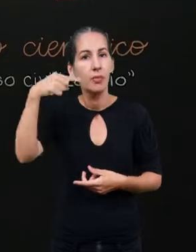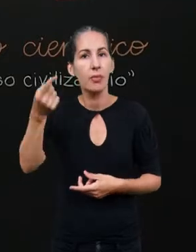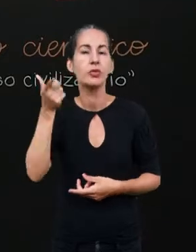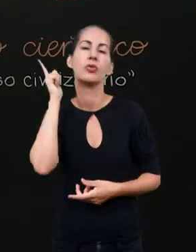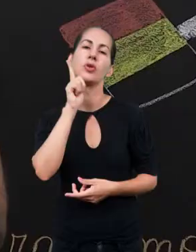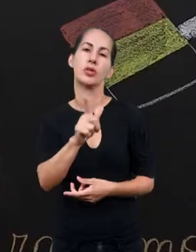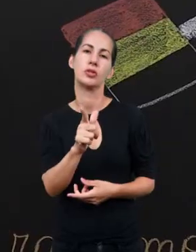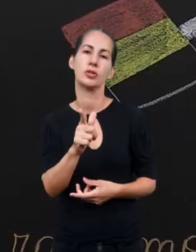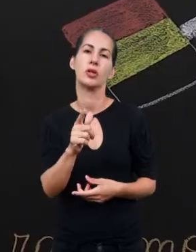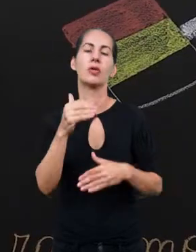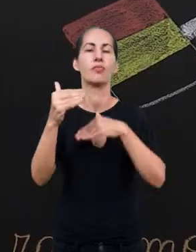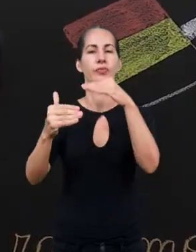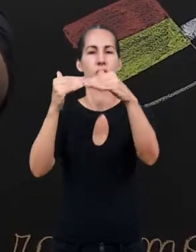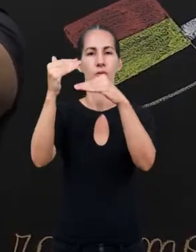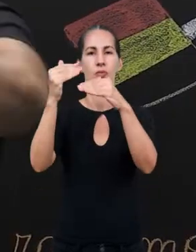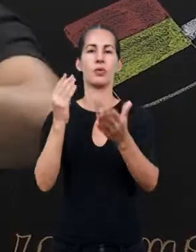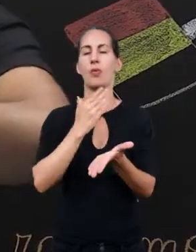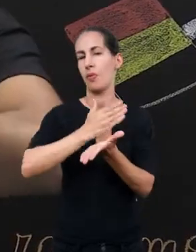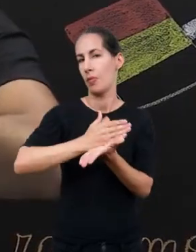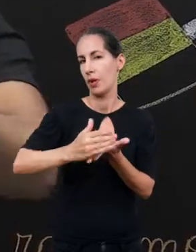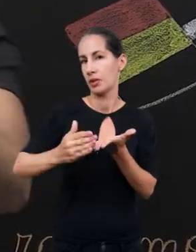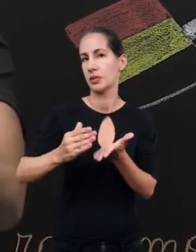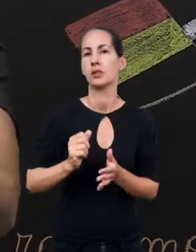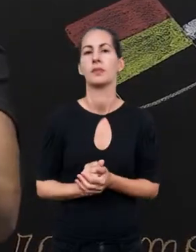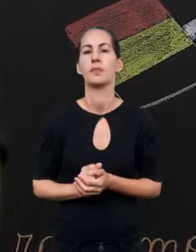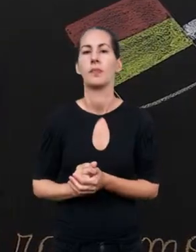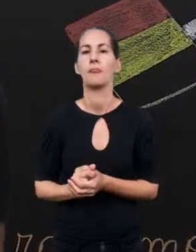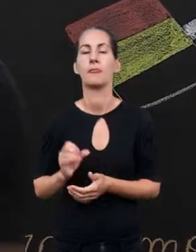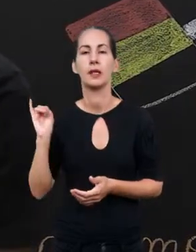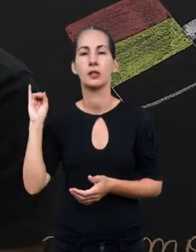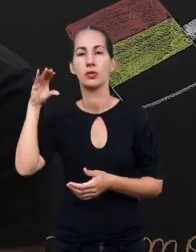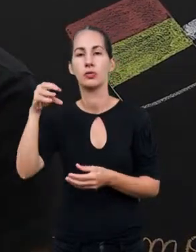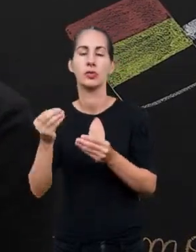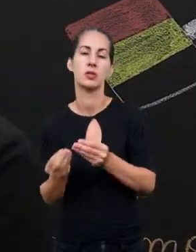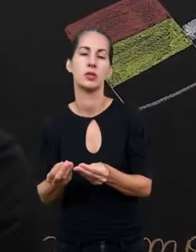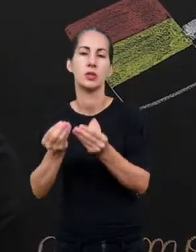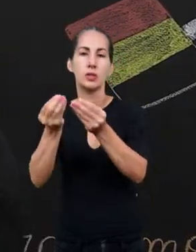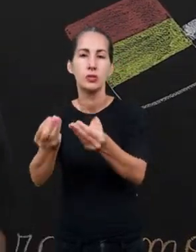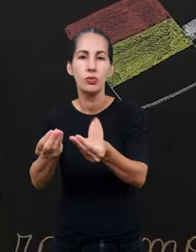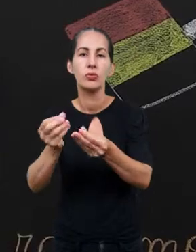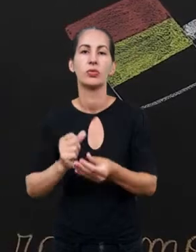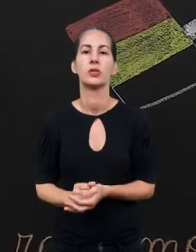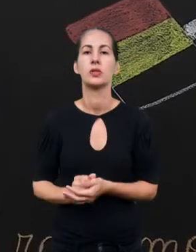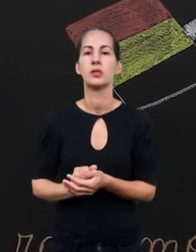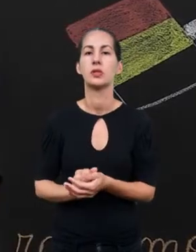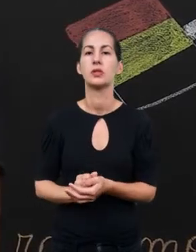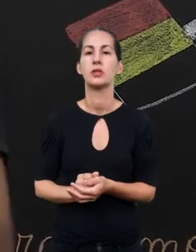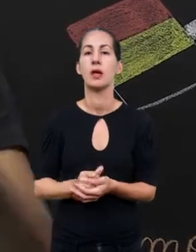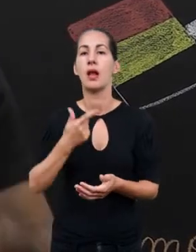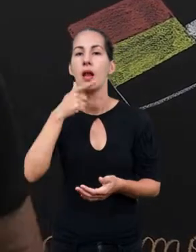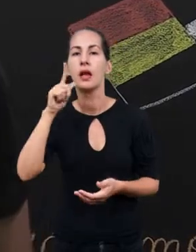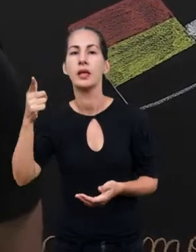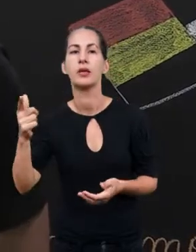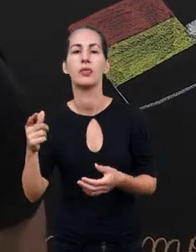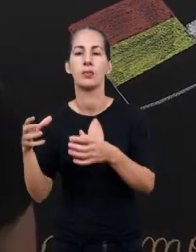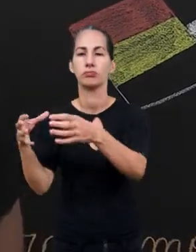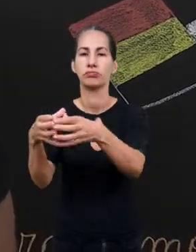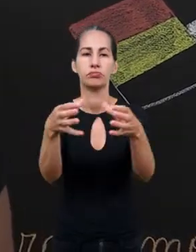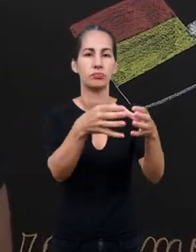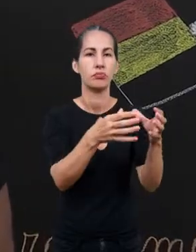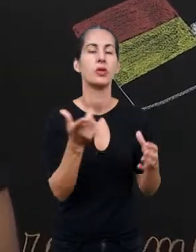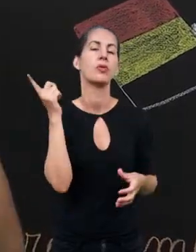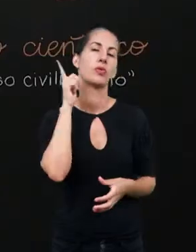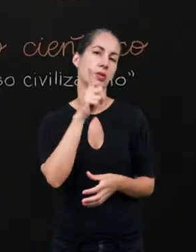começa o domínio. A Europa vai levar instituições, a Europa vai levar o seu idioma aos territórios